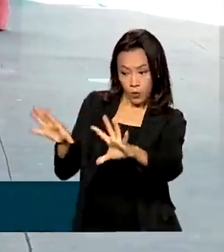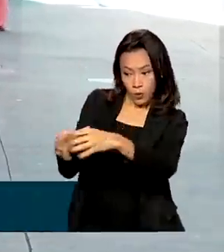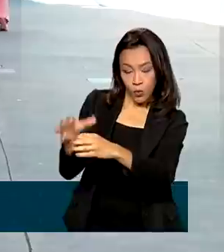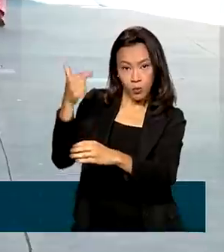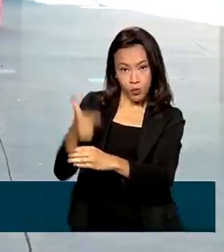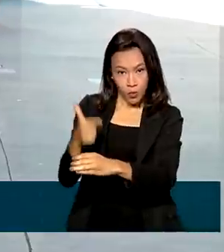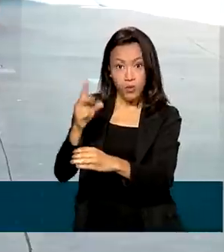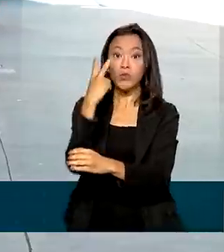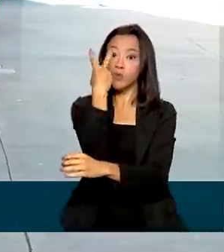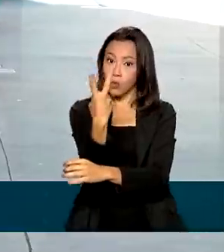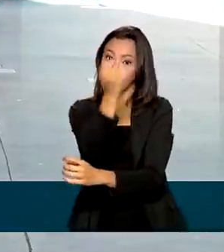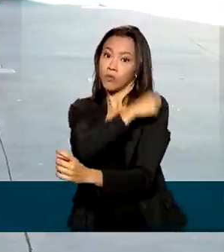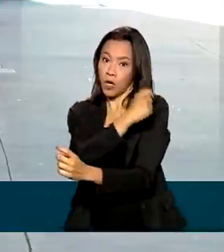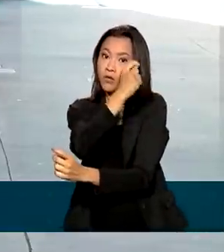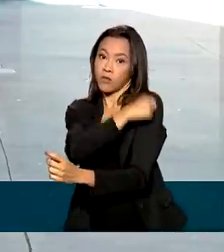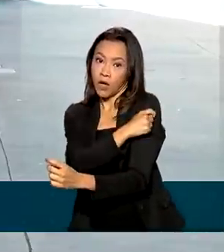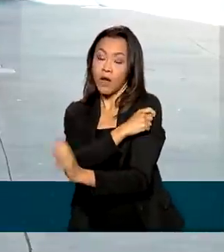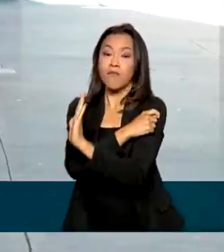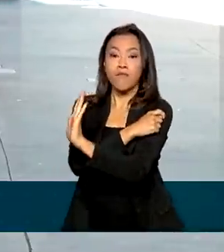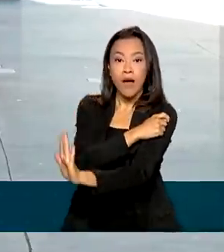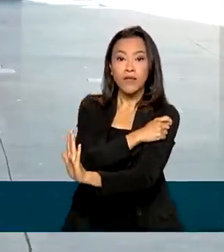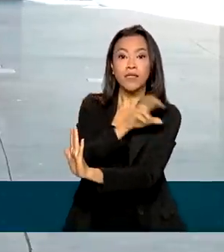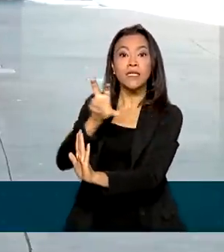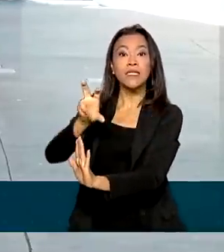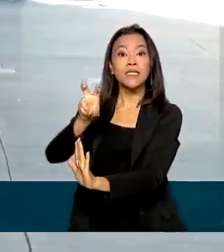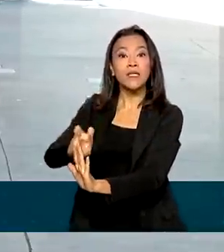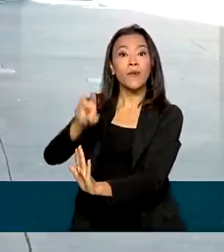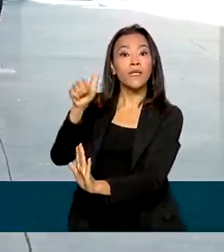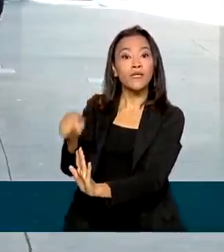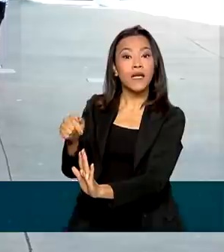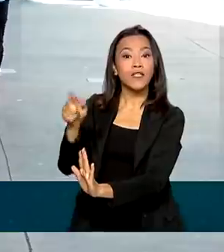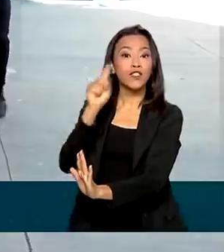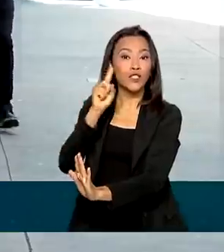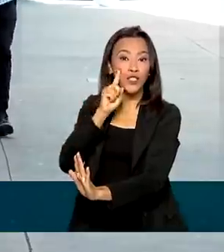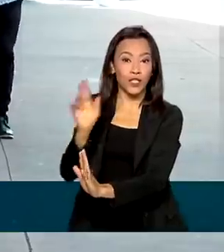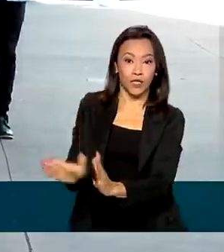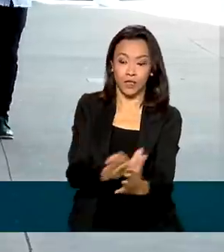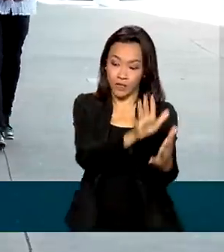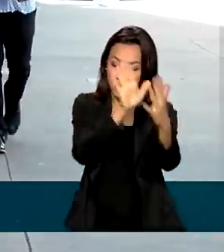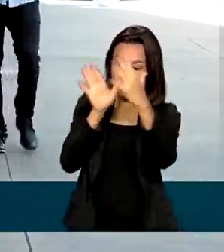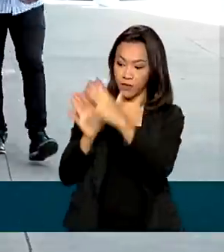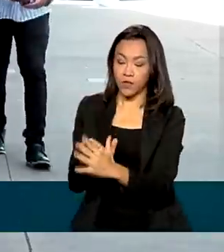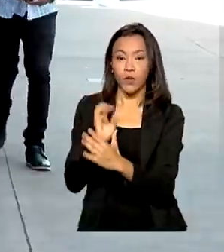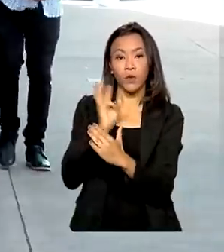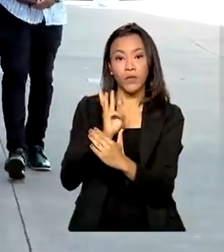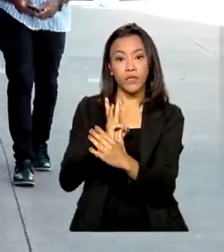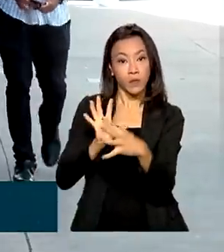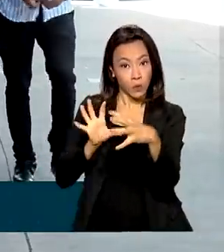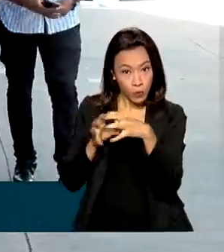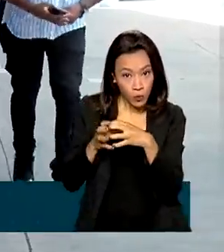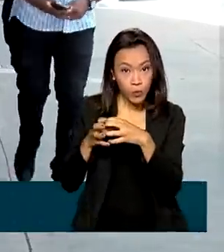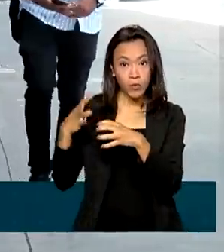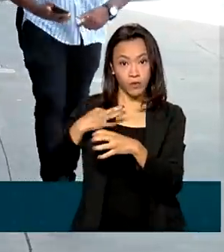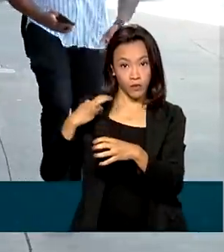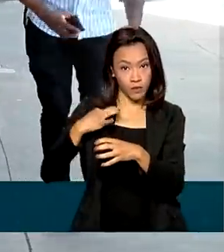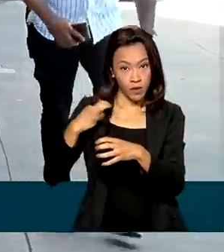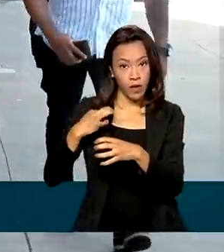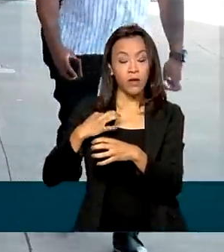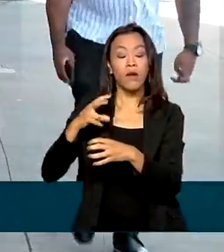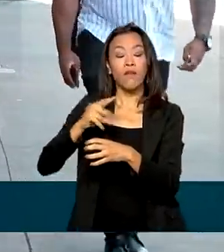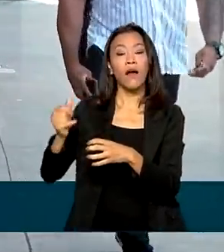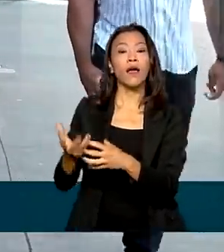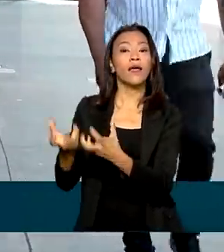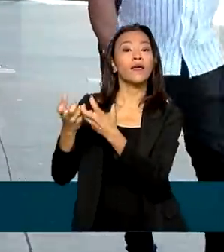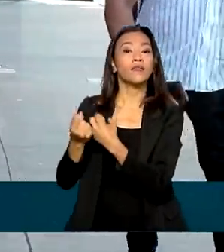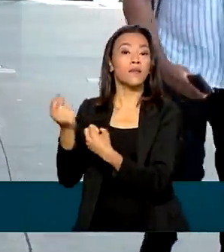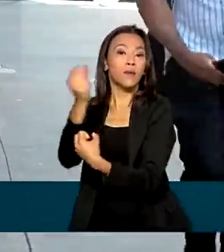receber duas doses, mas com intervalo de 57 dias. Já o terceiro grupo de voluntários receberá uma